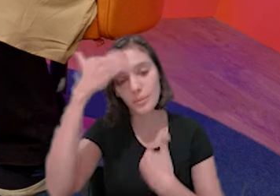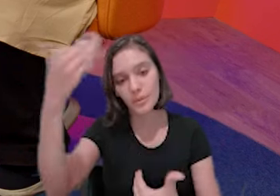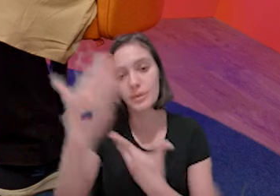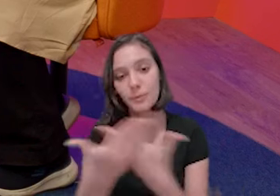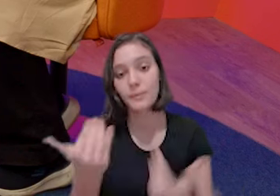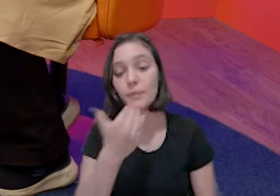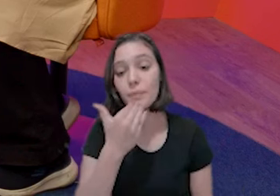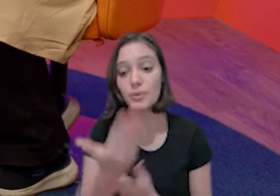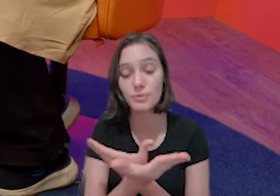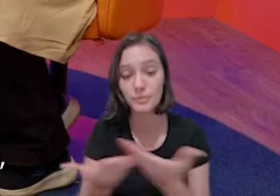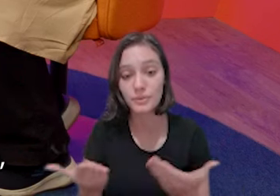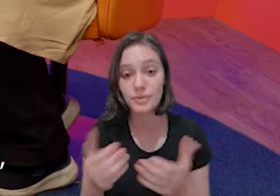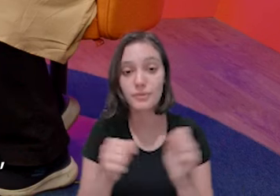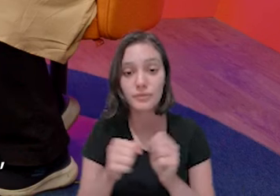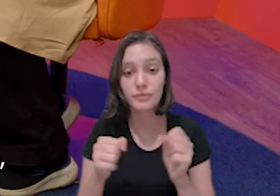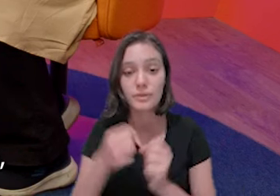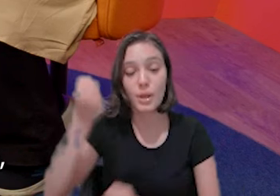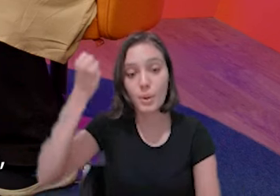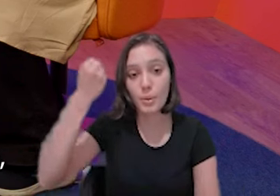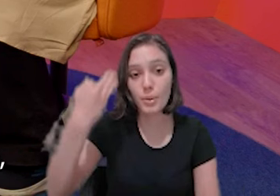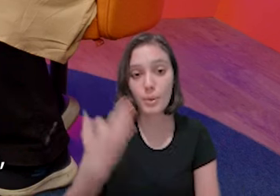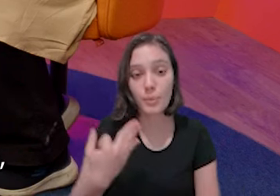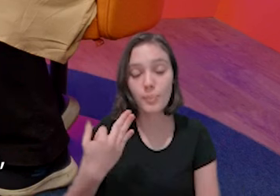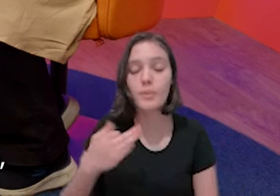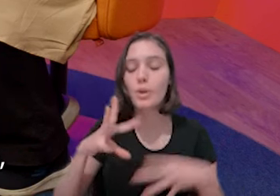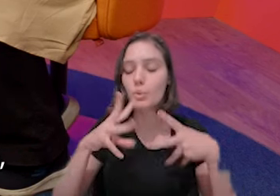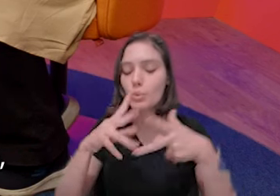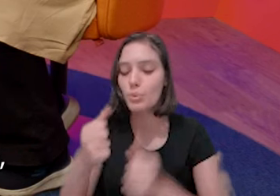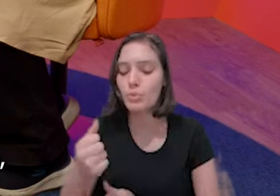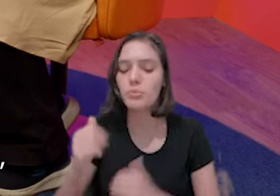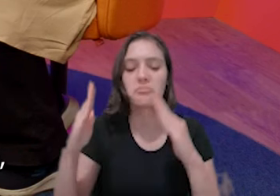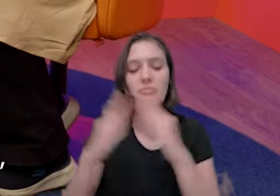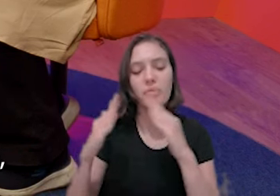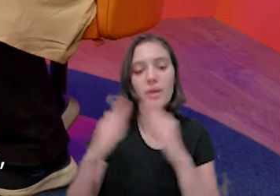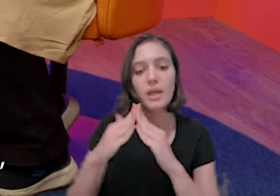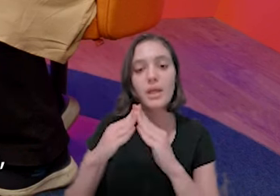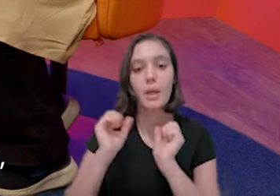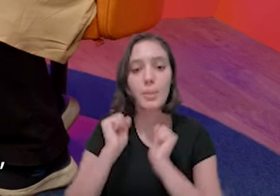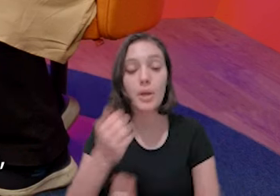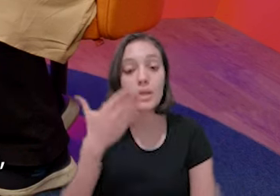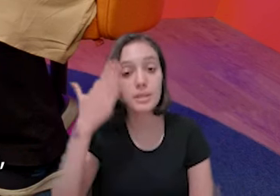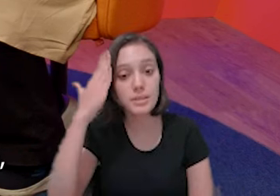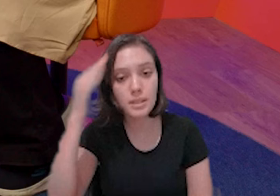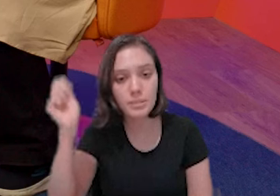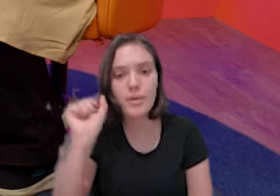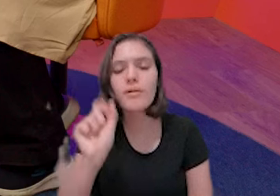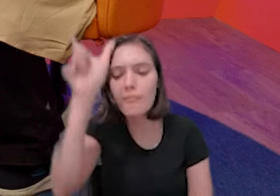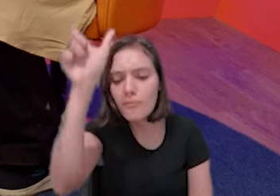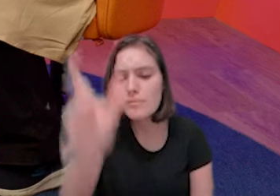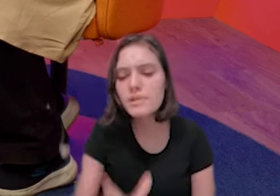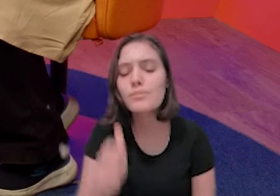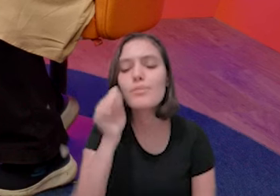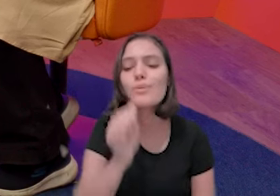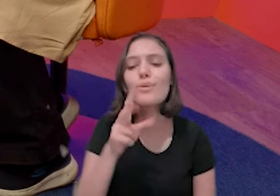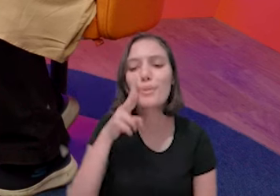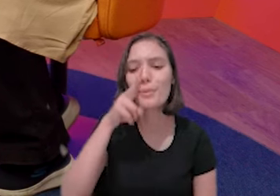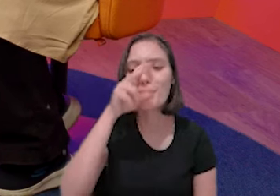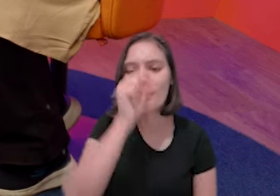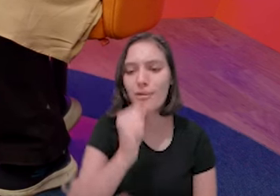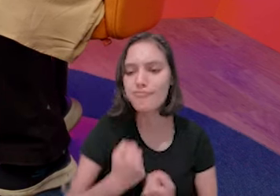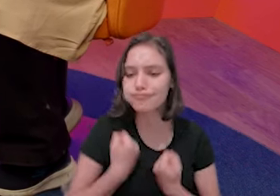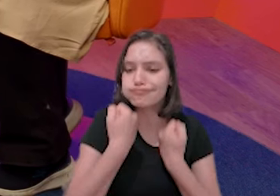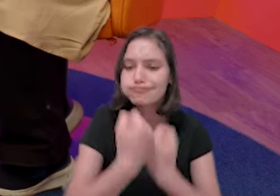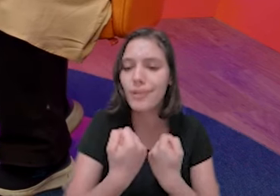SEBRAE São Paulo. E eu vou pedir para você fazer a sua autodescrição, para quem está lá em casa, possa saber quem é